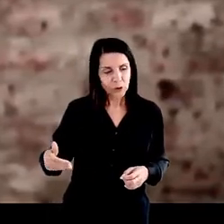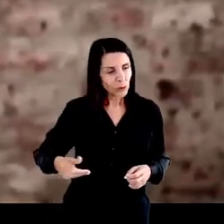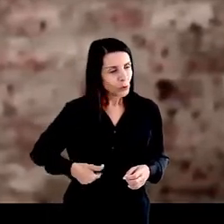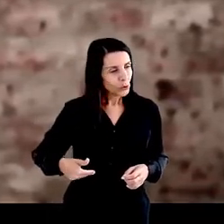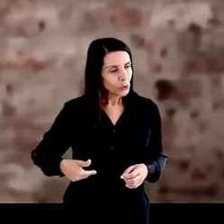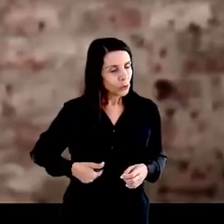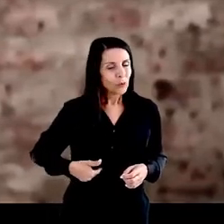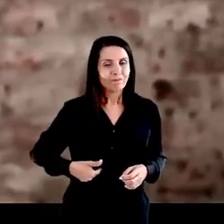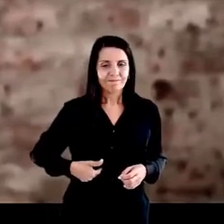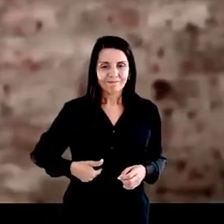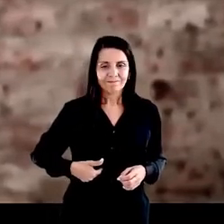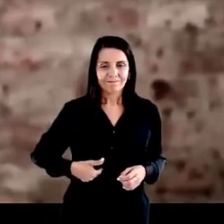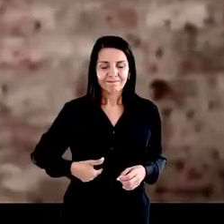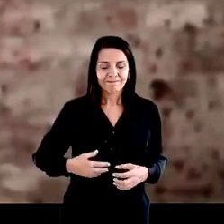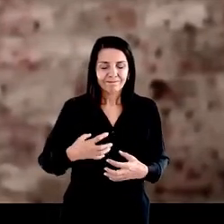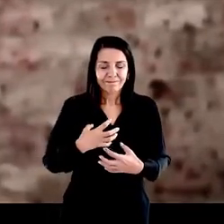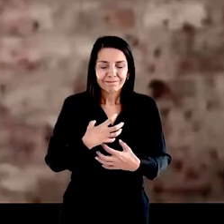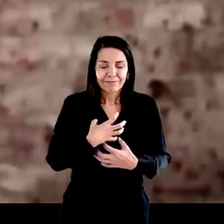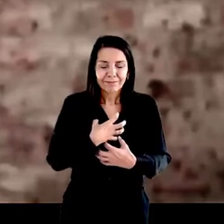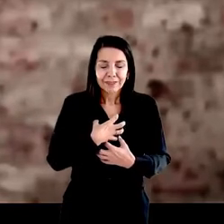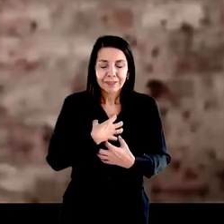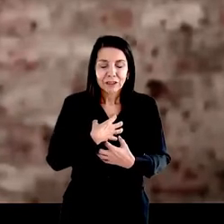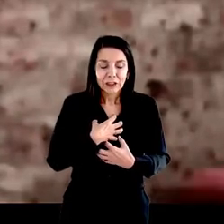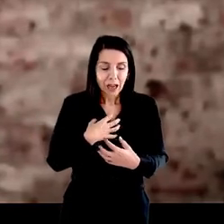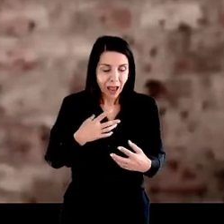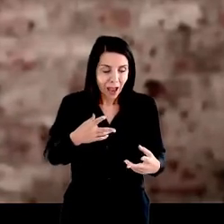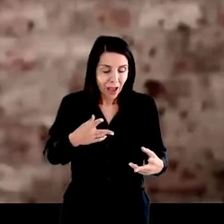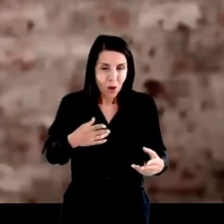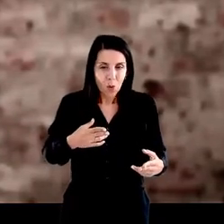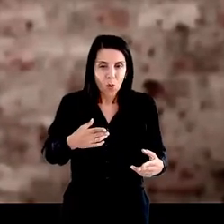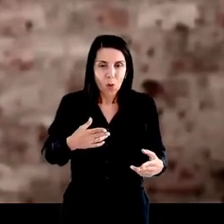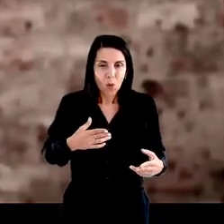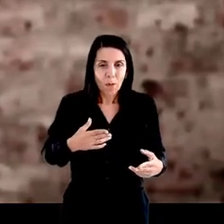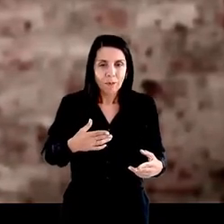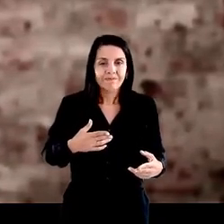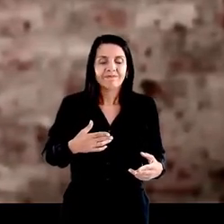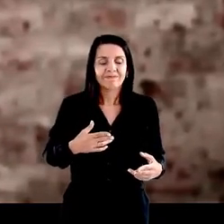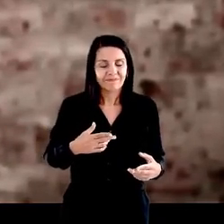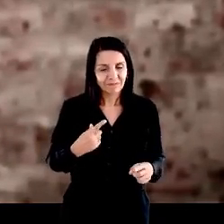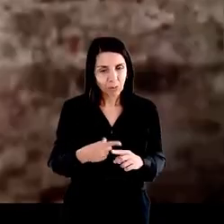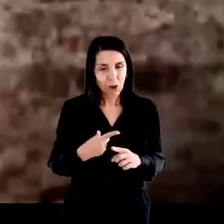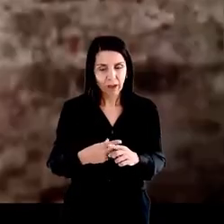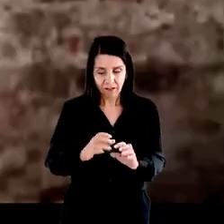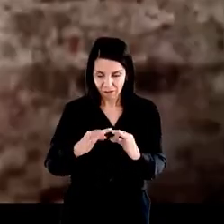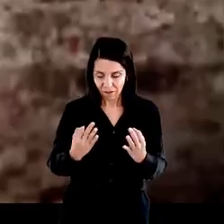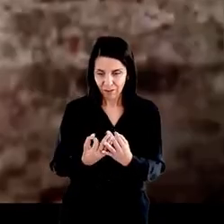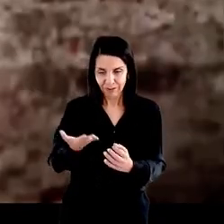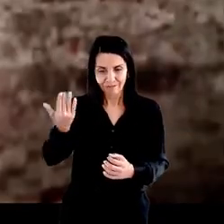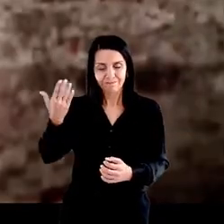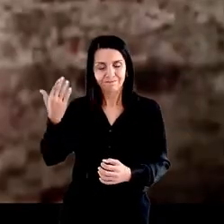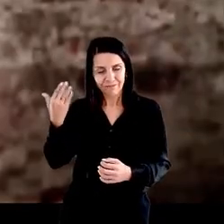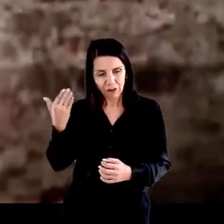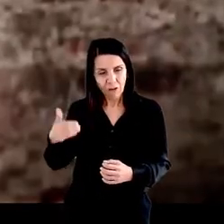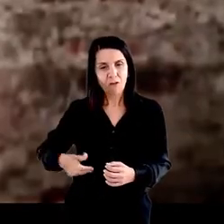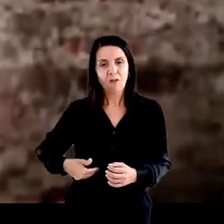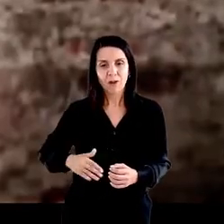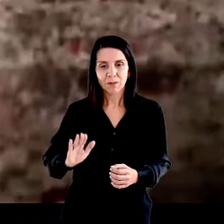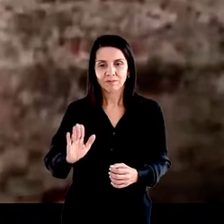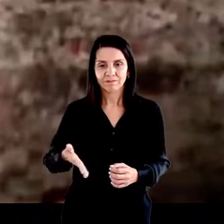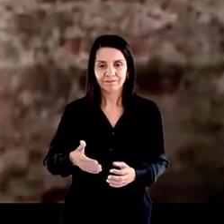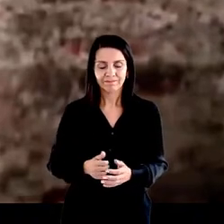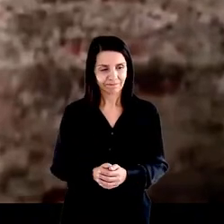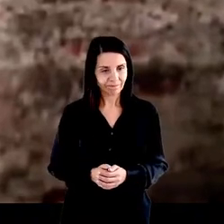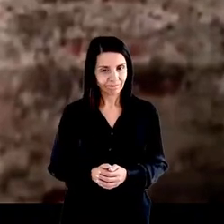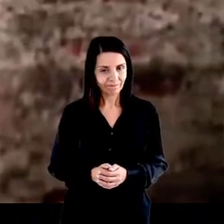E aquilo me doeu, como se fosse realmente em mim, como se, tipo, eu revinho o minha família passou há anos atrás. É a fome. A fome é a pior das